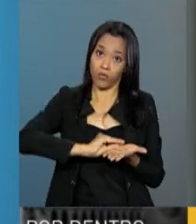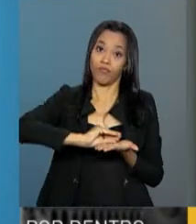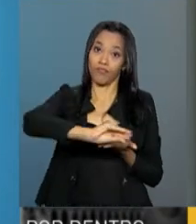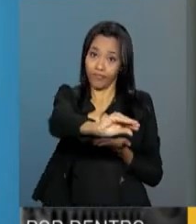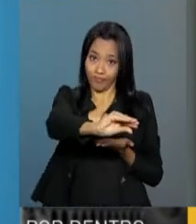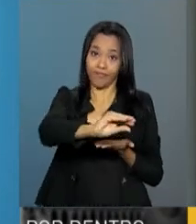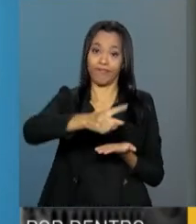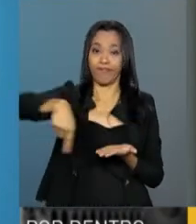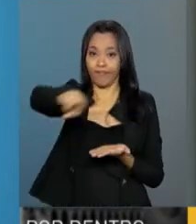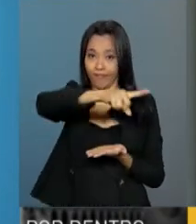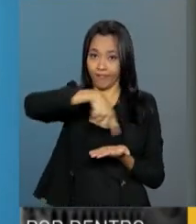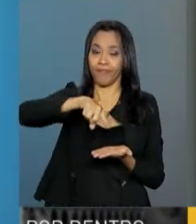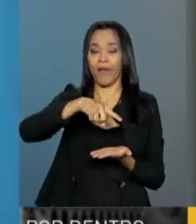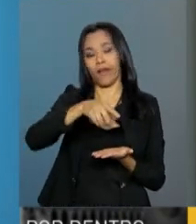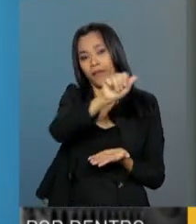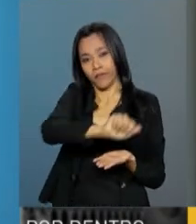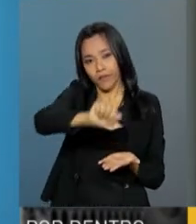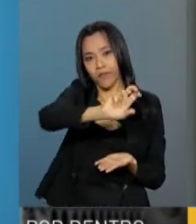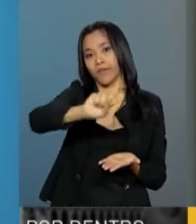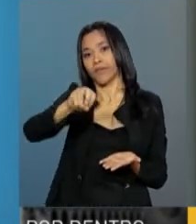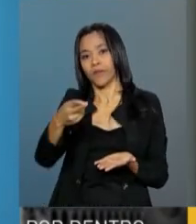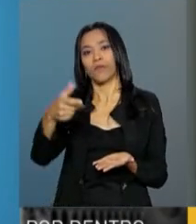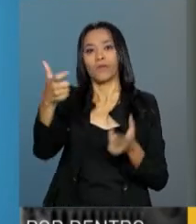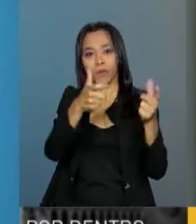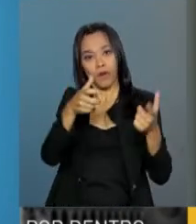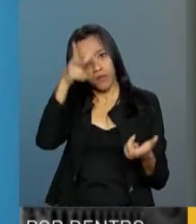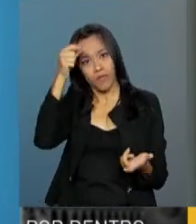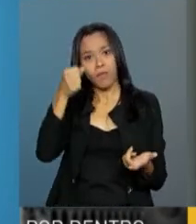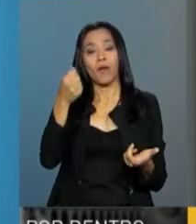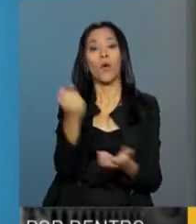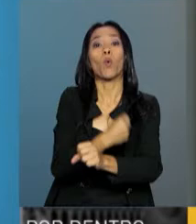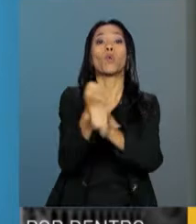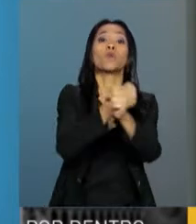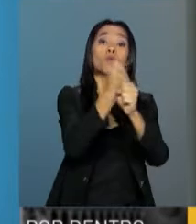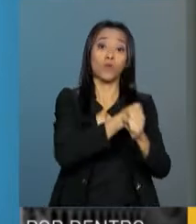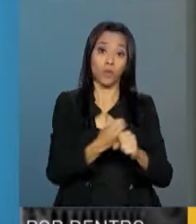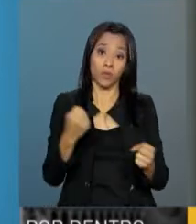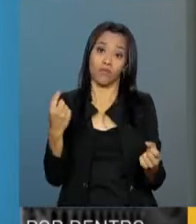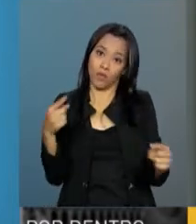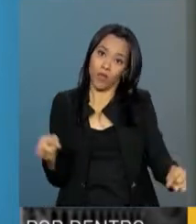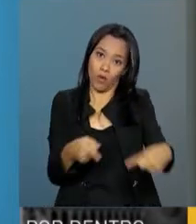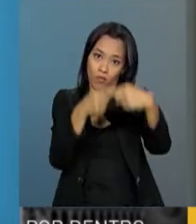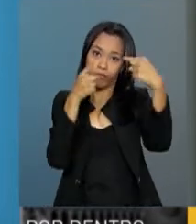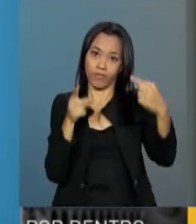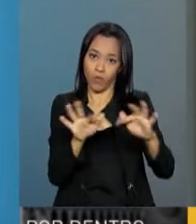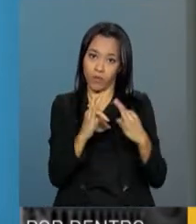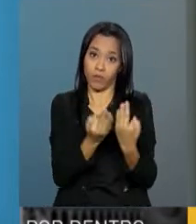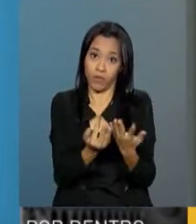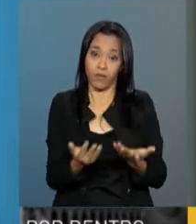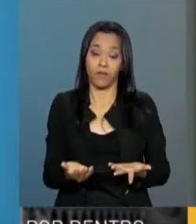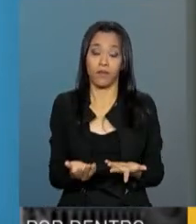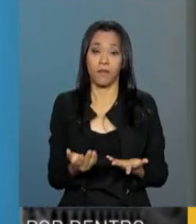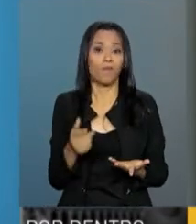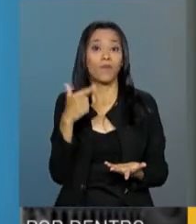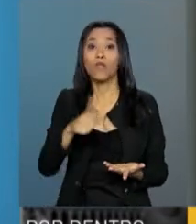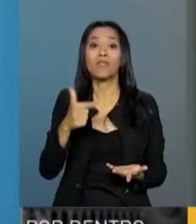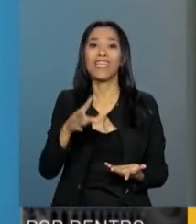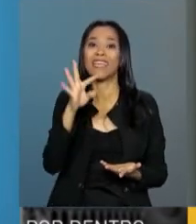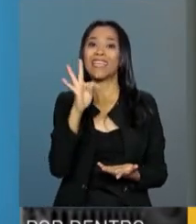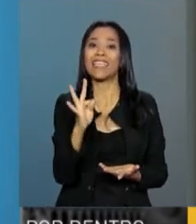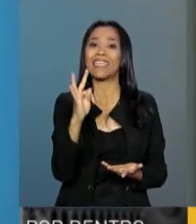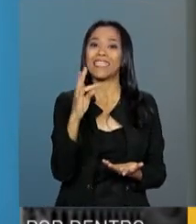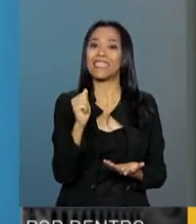liberado para a entidade construir as unidades em comum acordo com as famílias. E não tem taxa